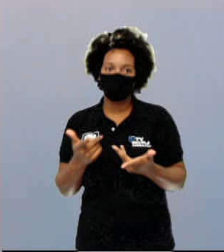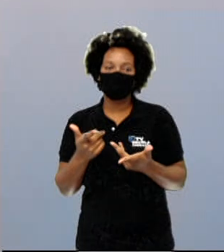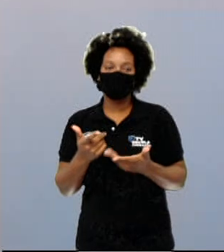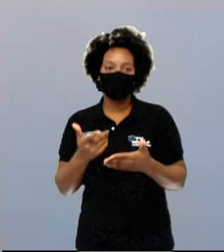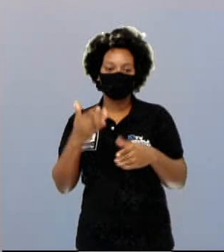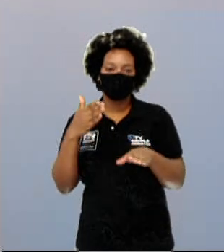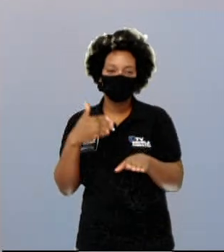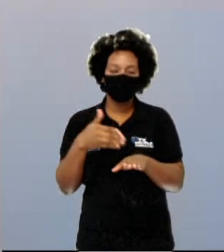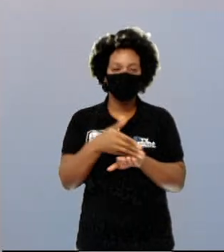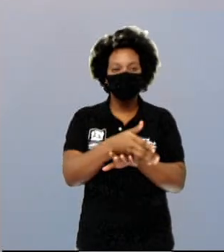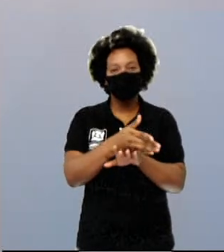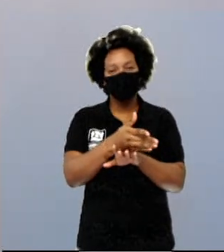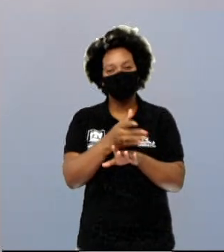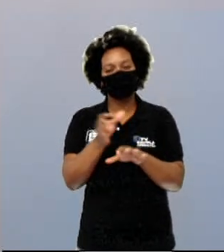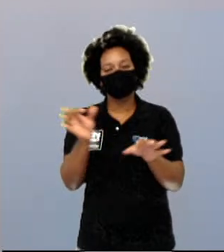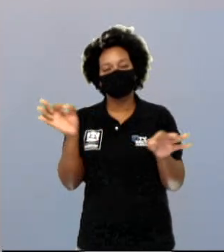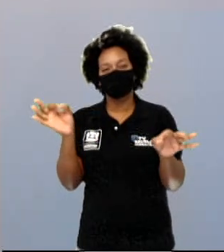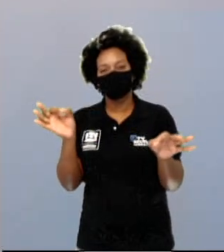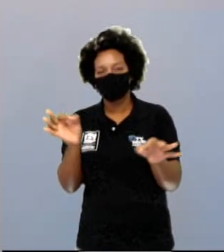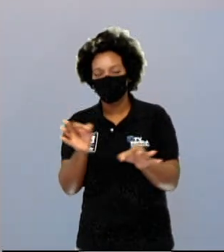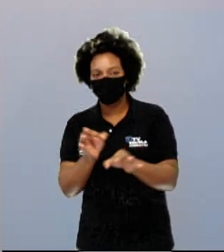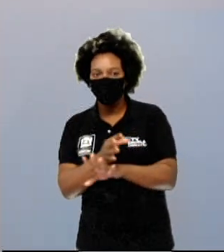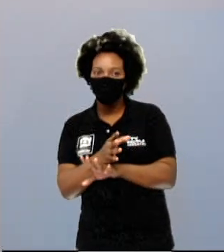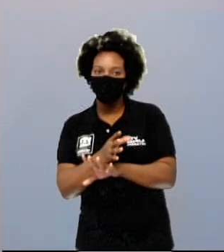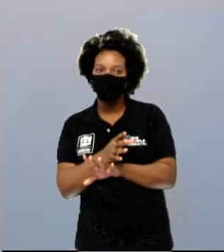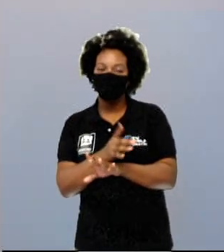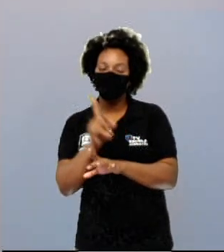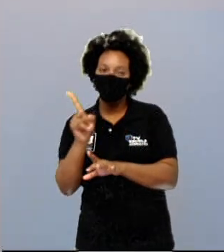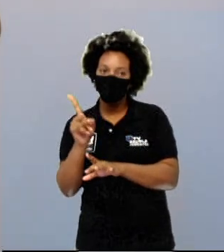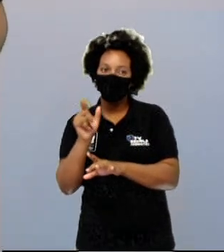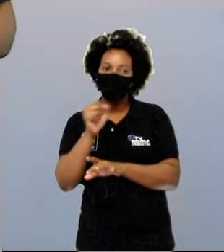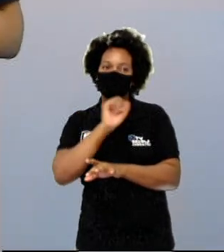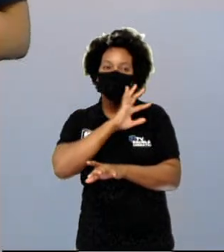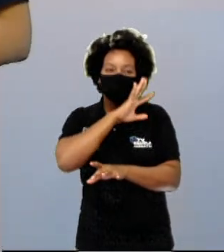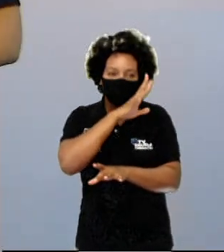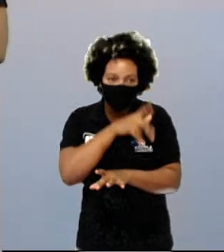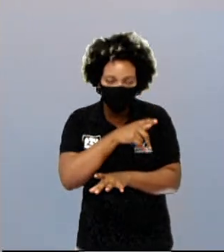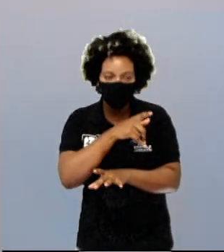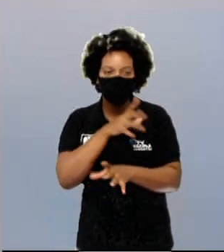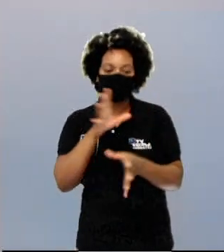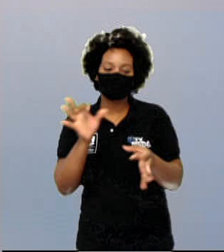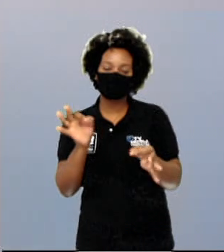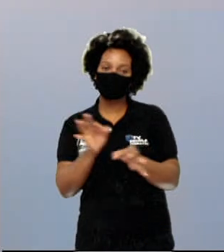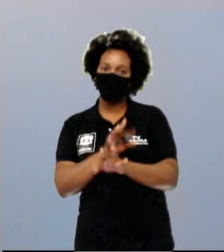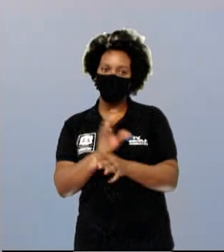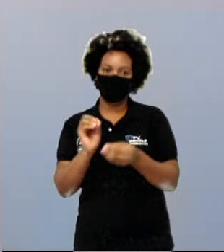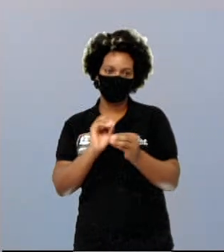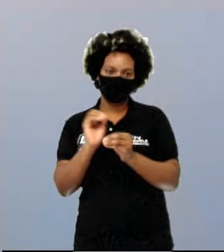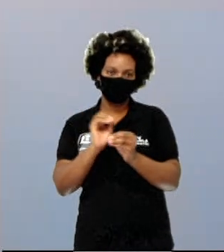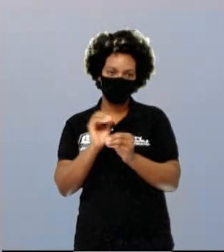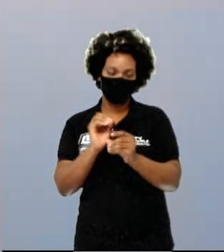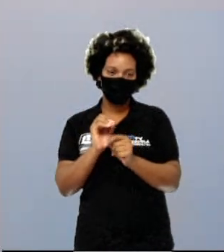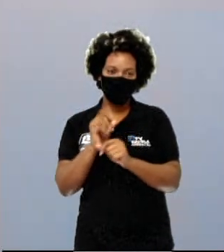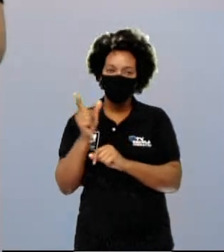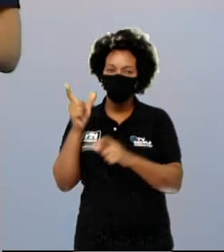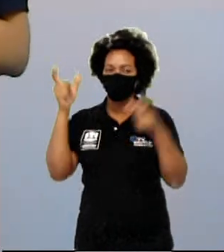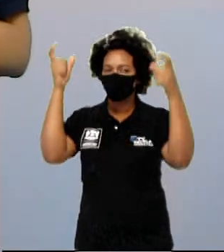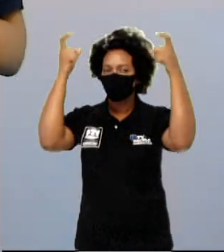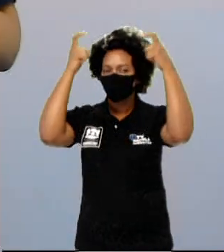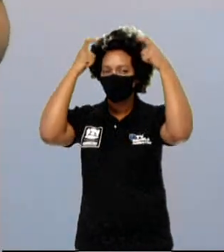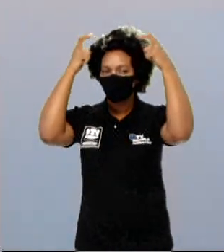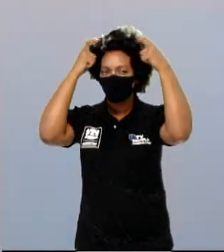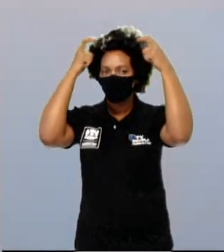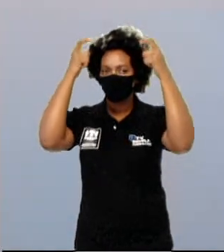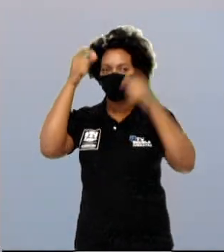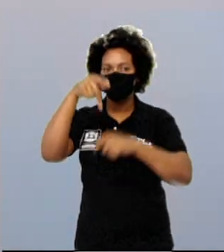entram em extinção. E aquele ser que existiu, deixa de existir. No caso dos ursos polares, o que ele tinha?